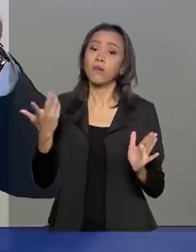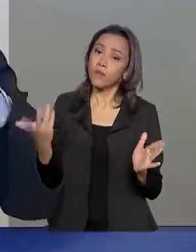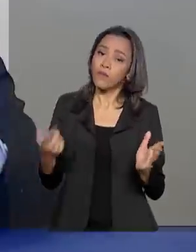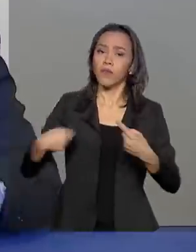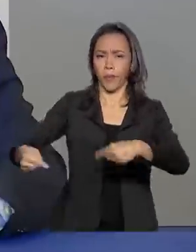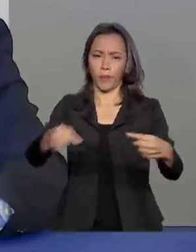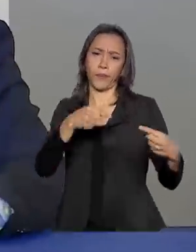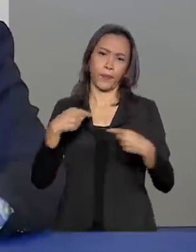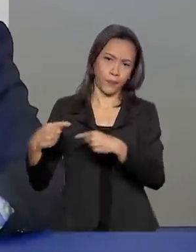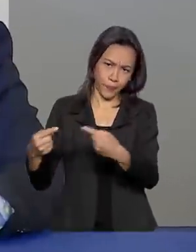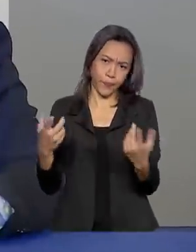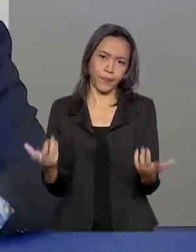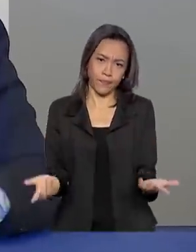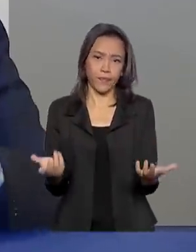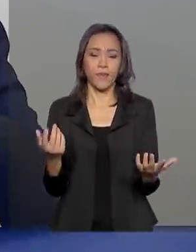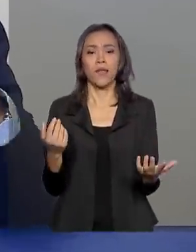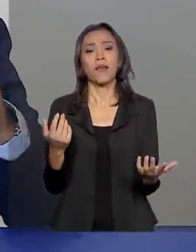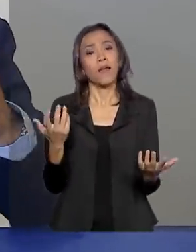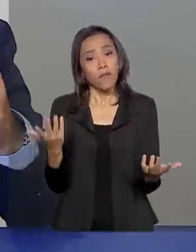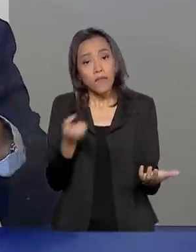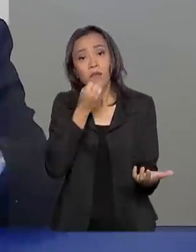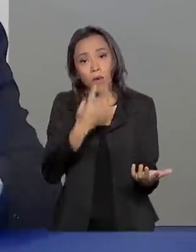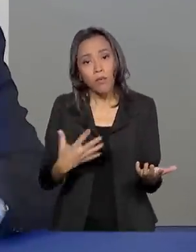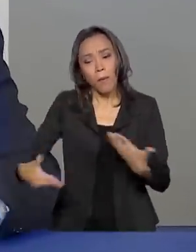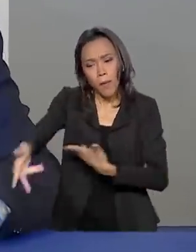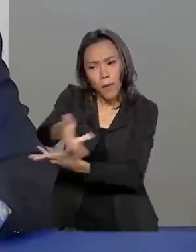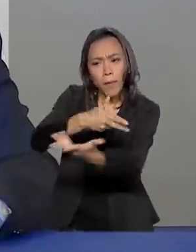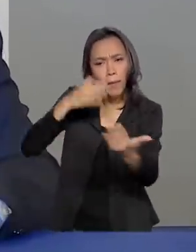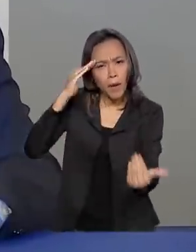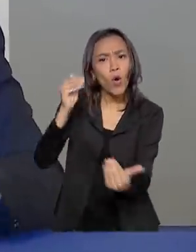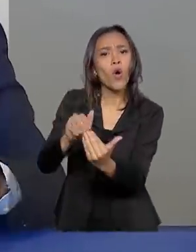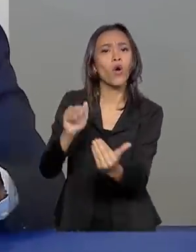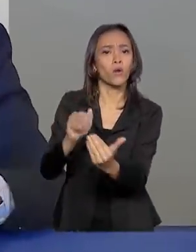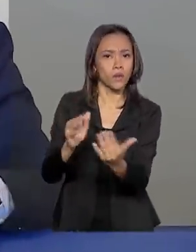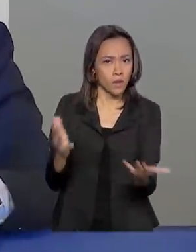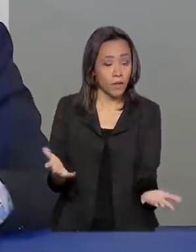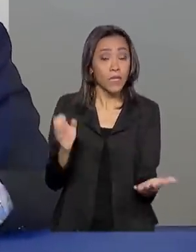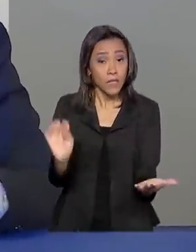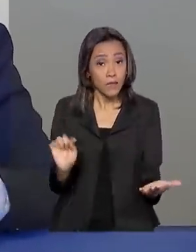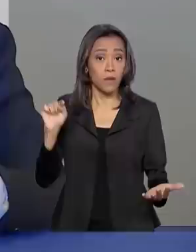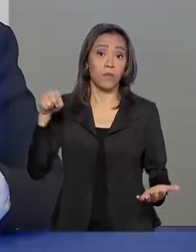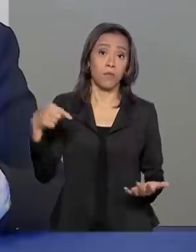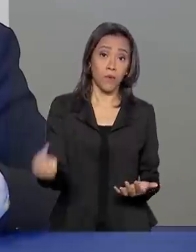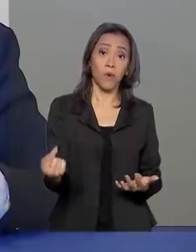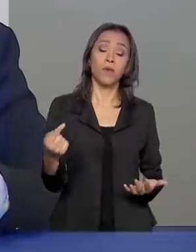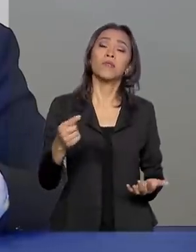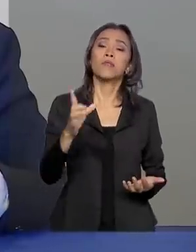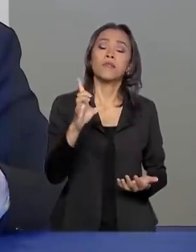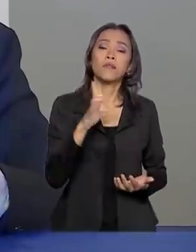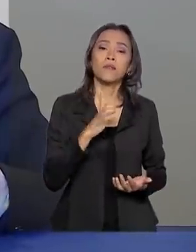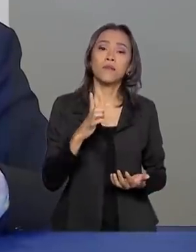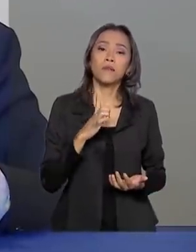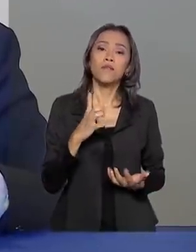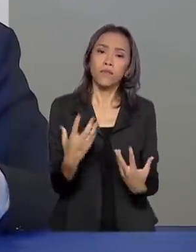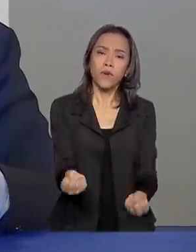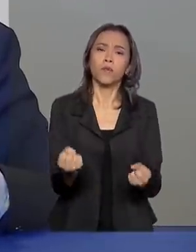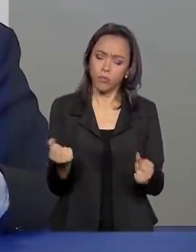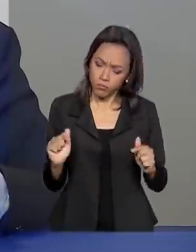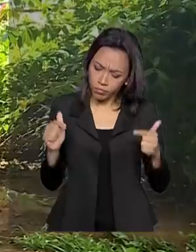essa prioridade não está boa para mim. Então, vamos chegar a um consenso. E a partir daí, nós temos que fazer,